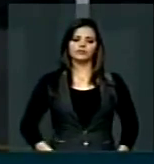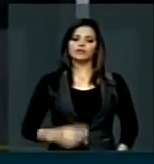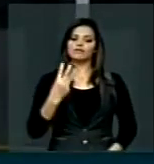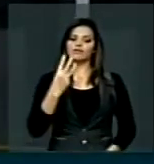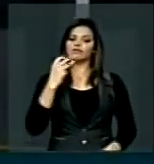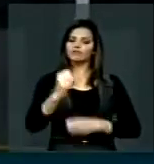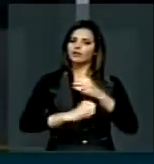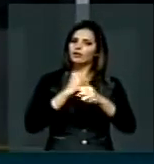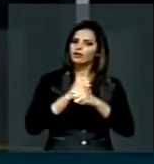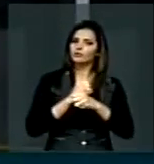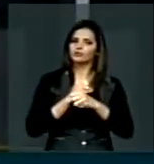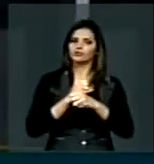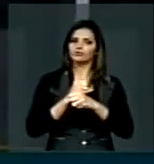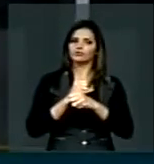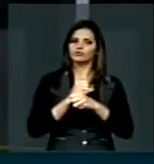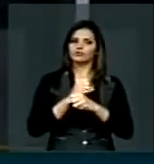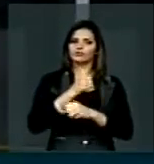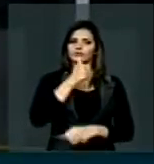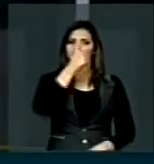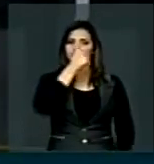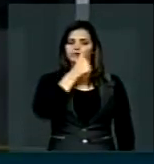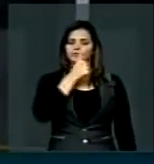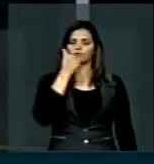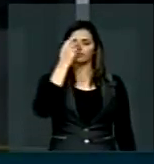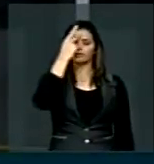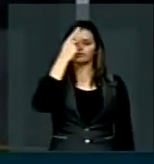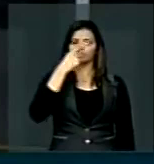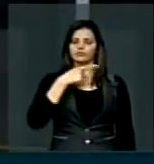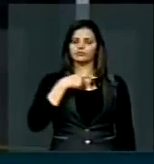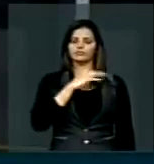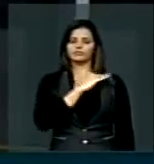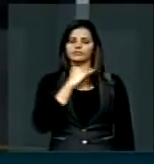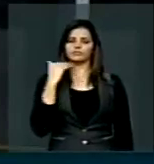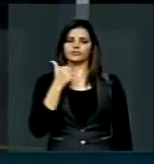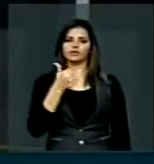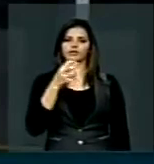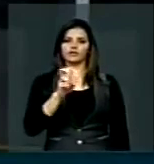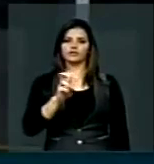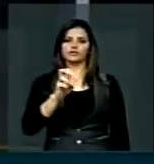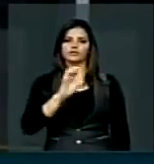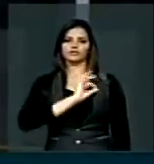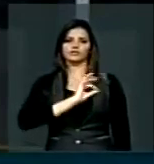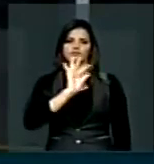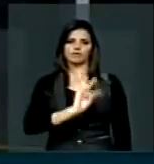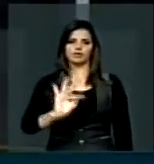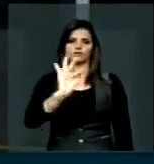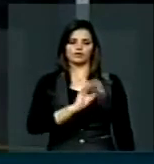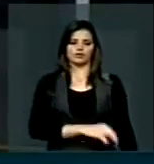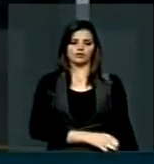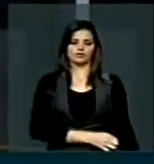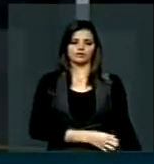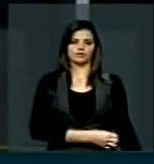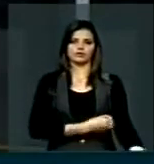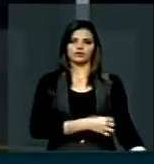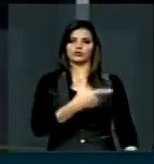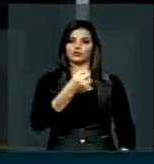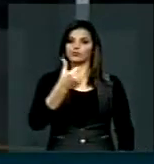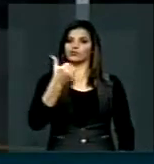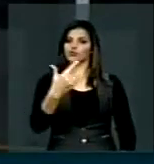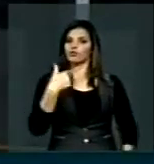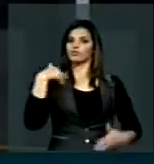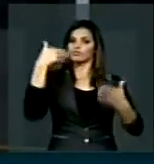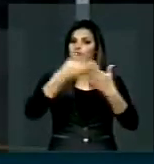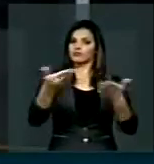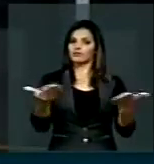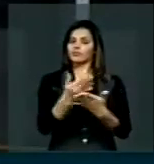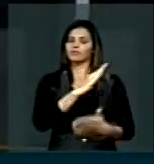anos se suicidaram 15 policiais federais e só de 2012 para